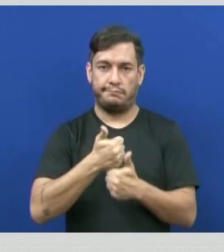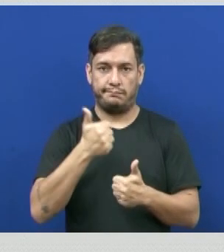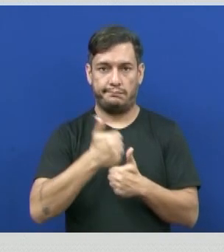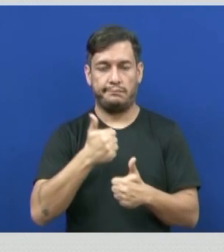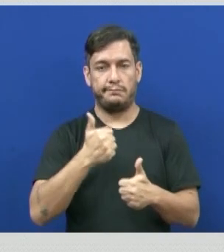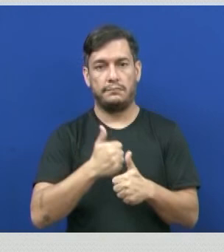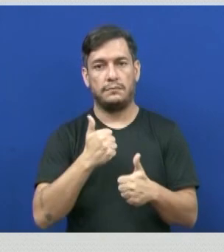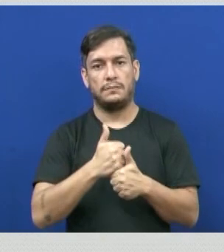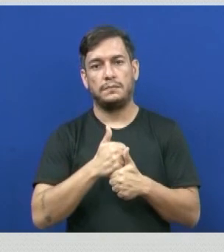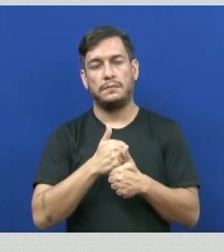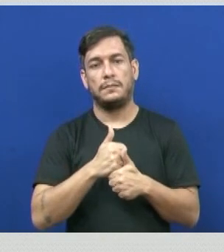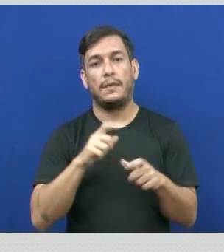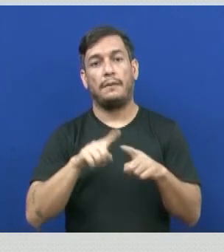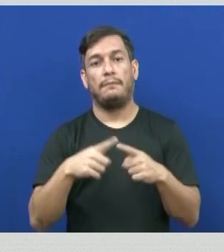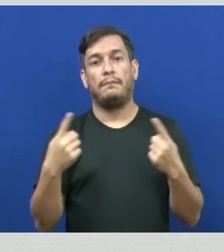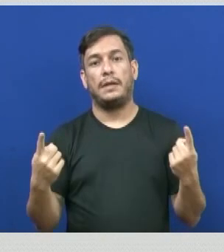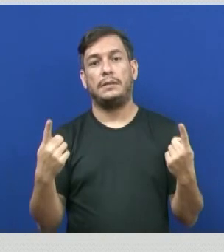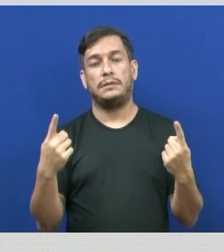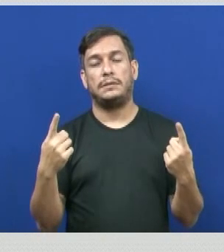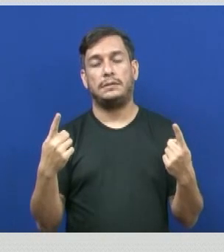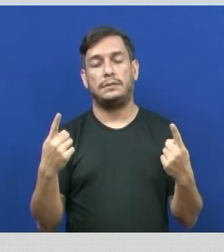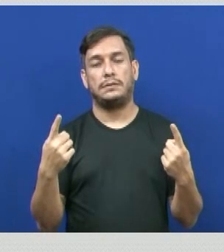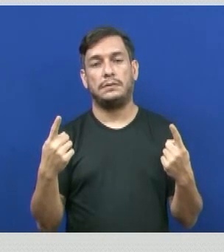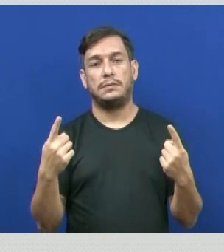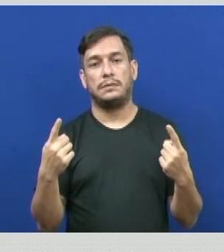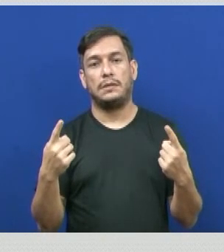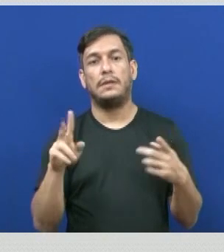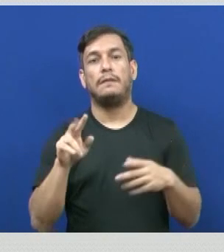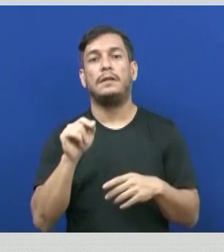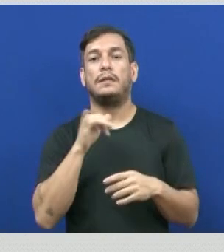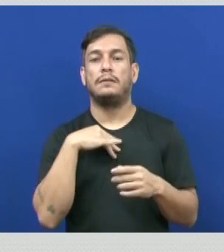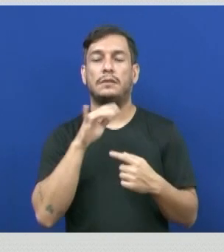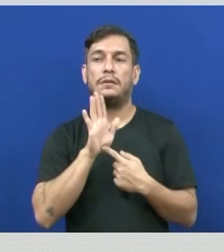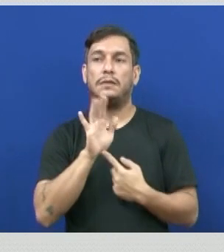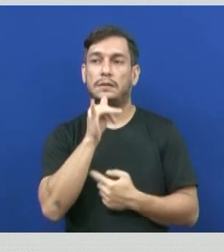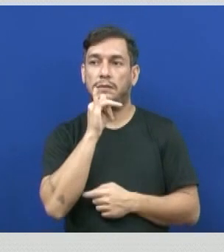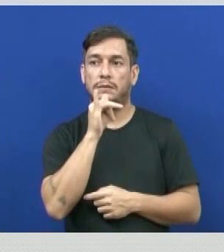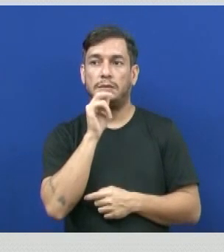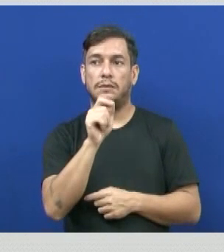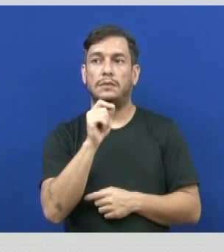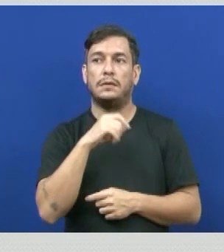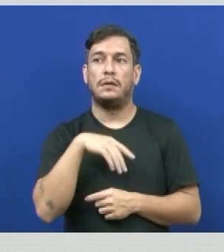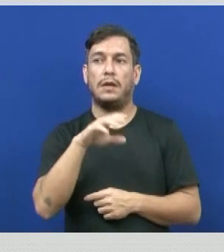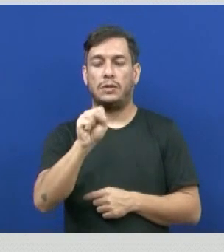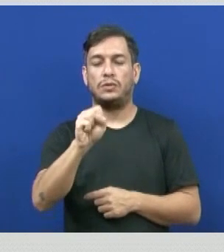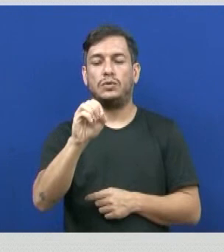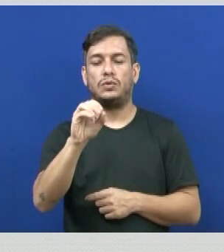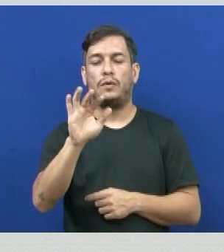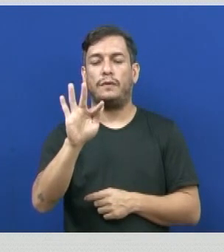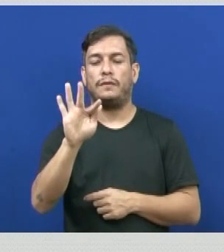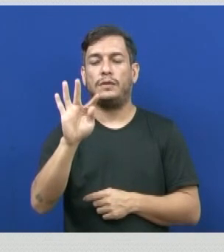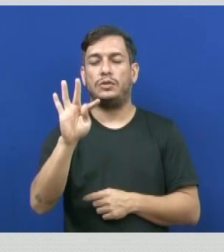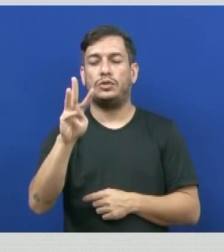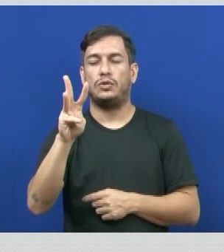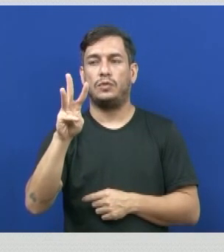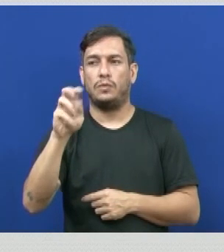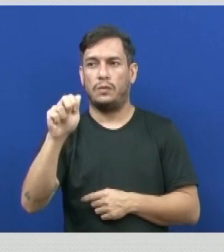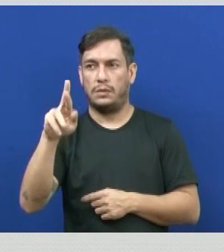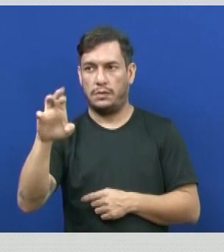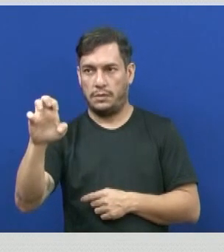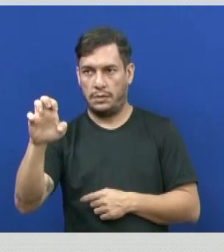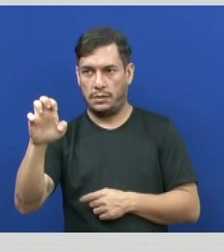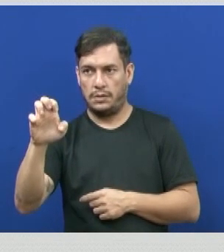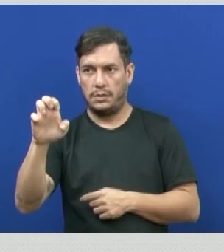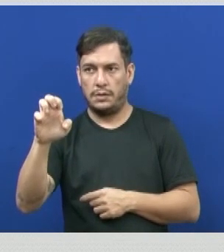ou consagrados. Mas, por enquanto, aí ele vai dar um exemplo aqui. Referir-se a software dessa maneira em inglês